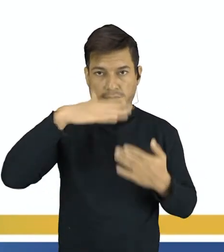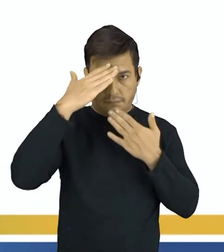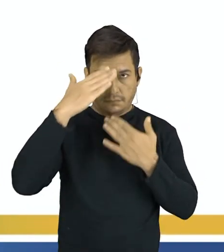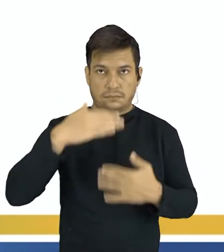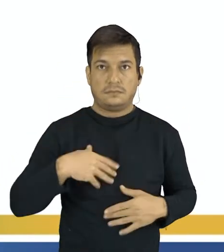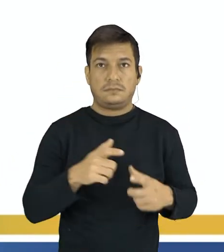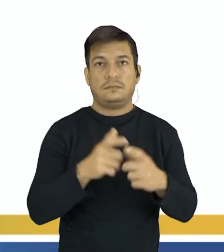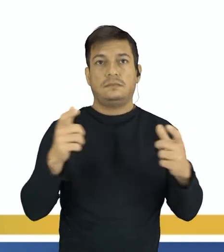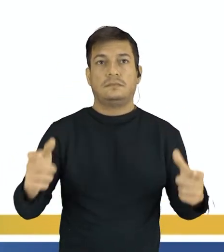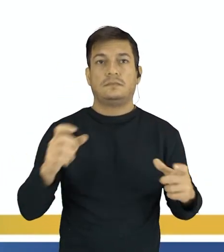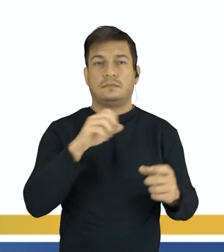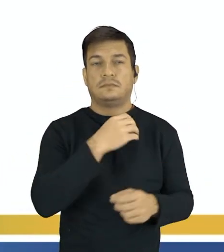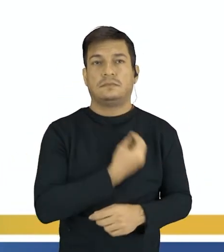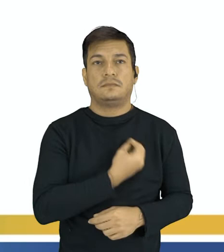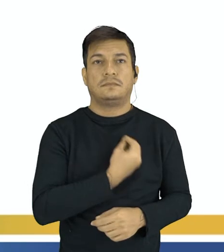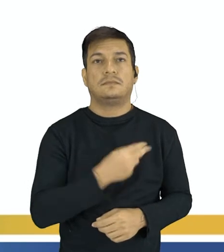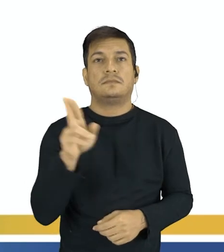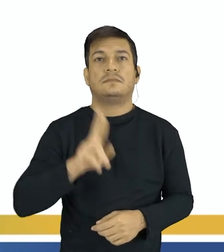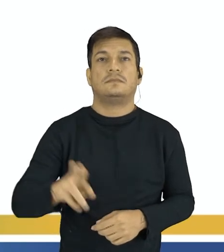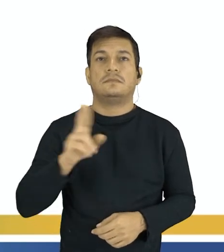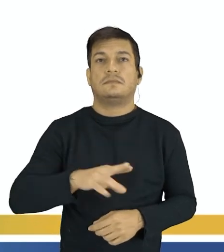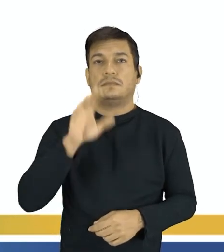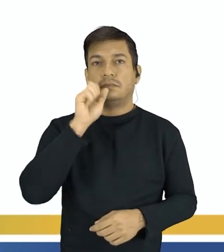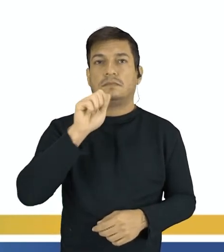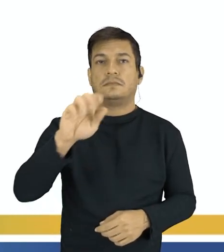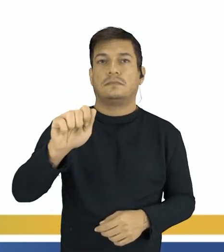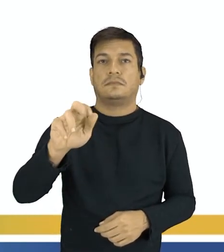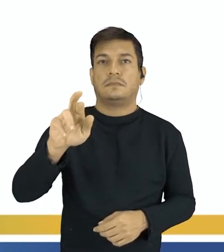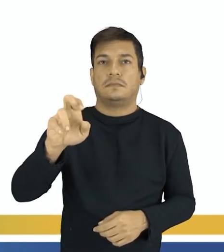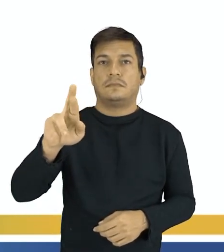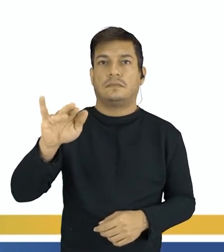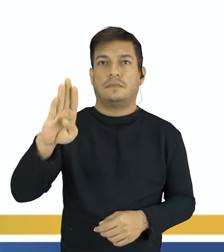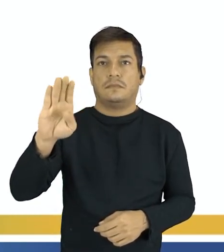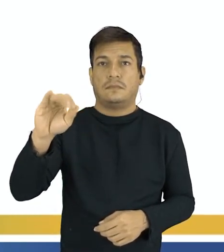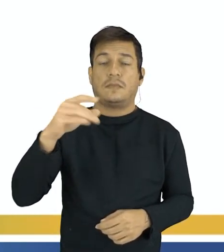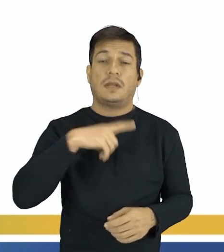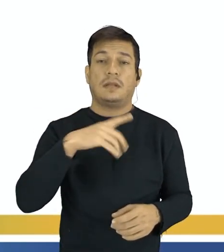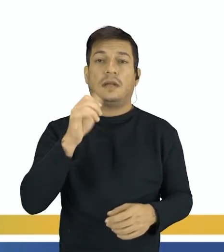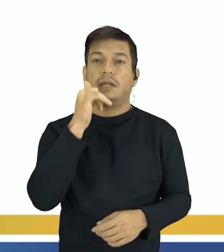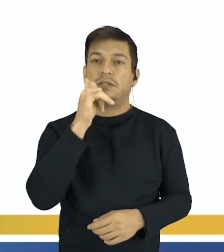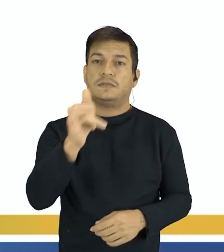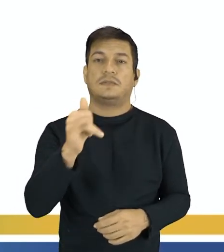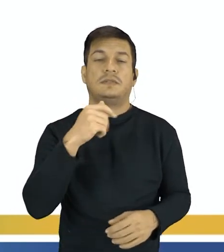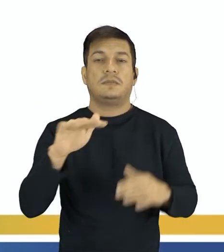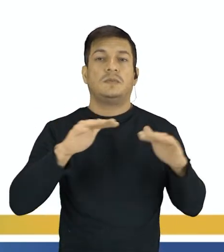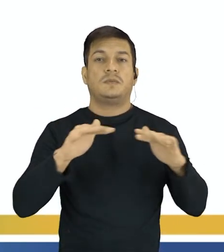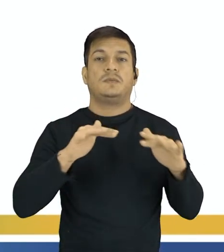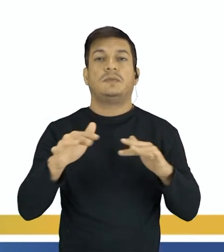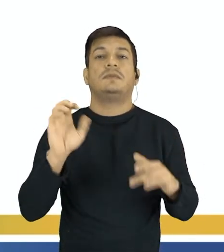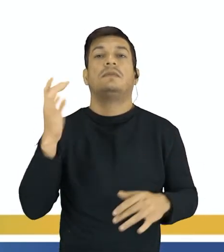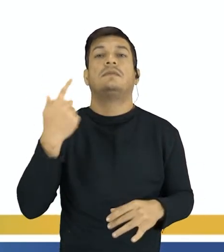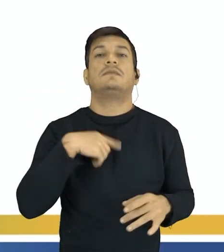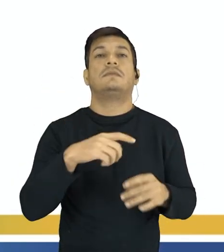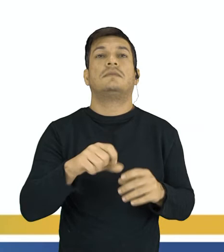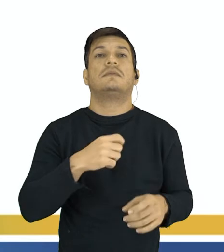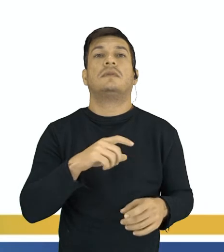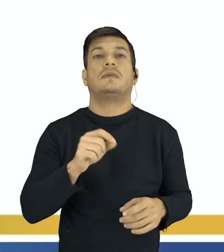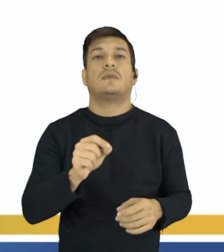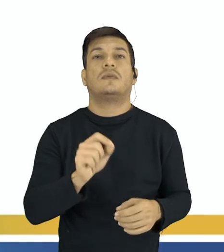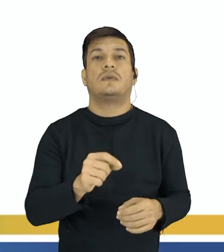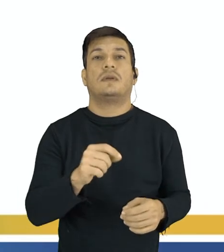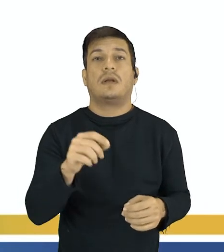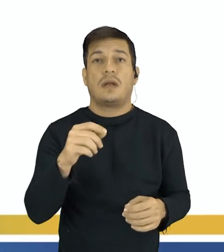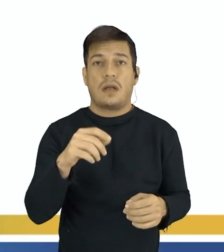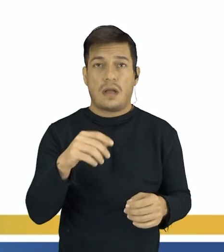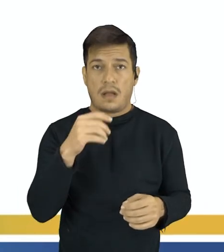A maioria dos seres vivos utiliza a respiração aeróbica para obter energia para suas atividades, onde ocorre a quebra da molécula